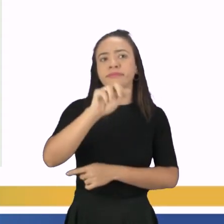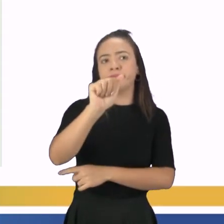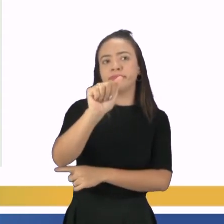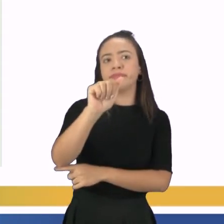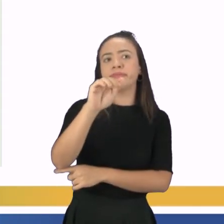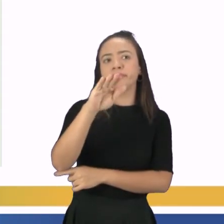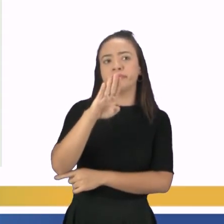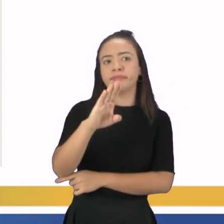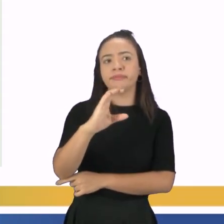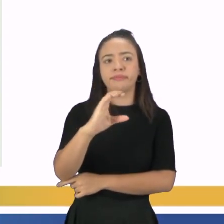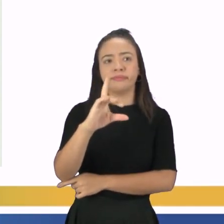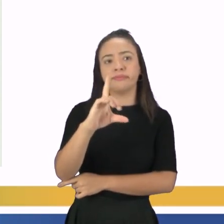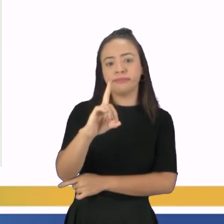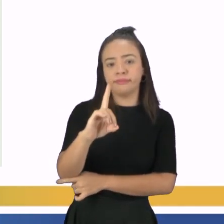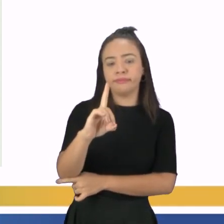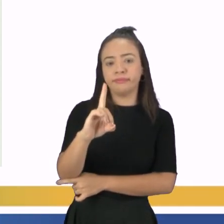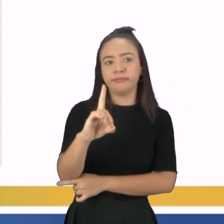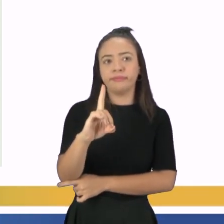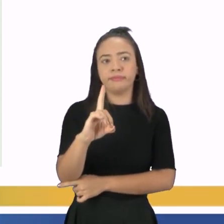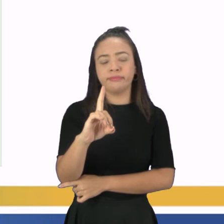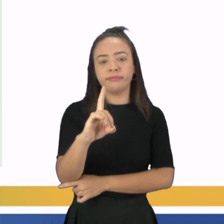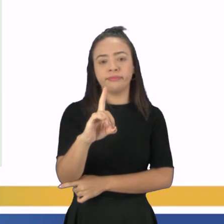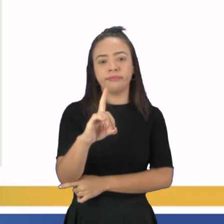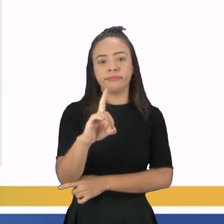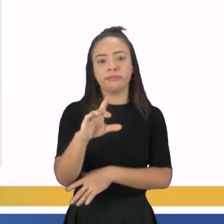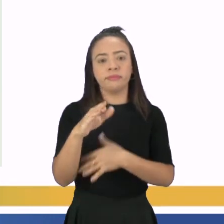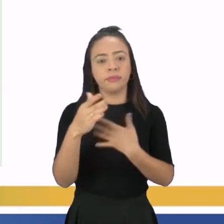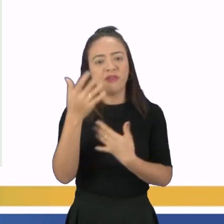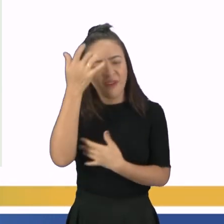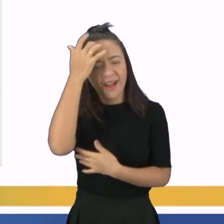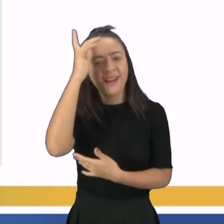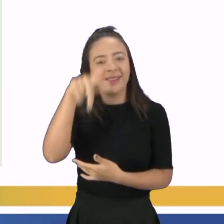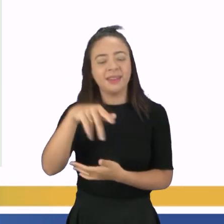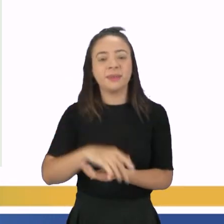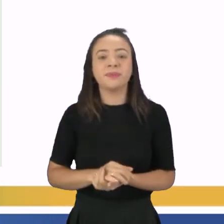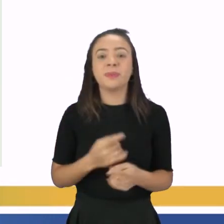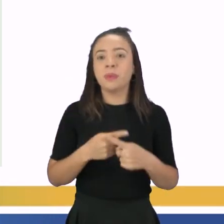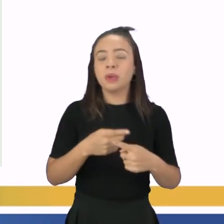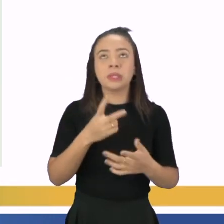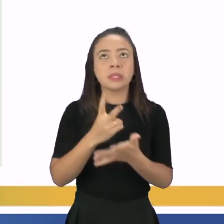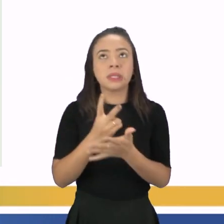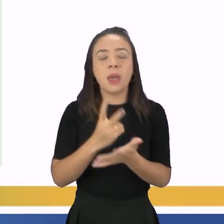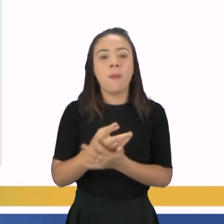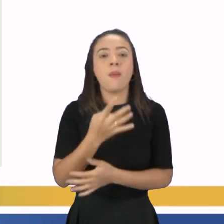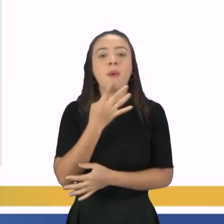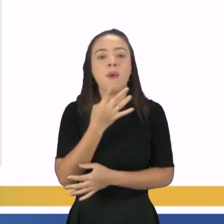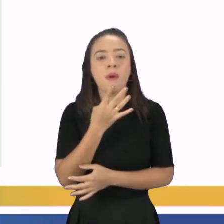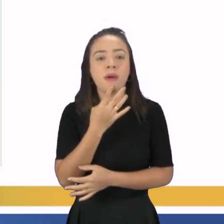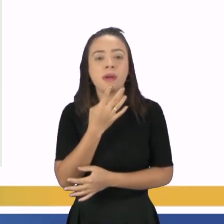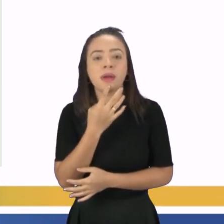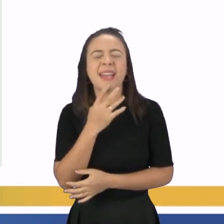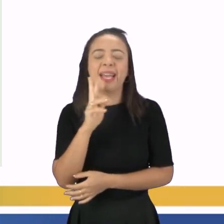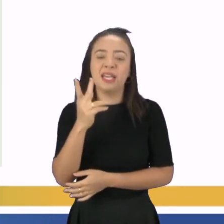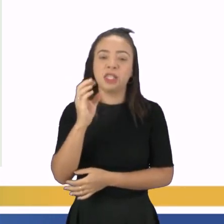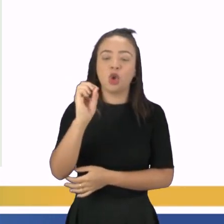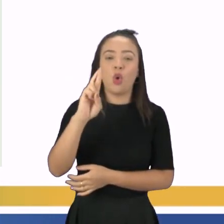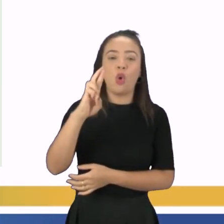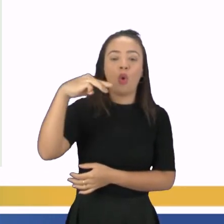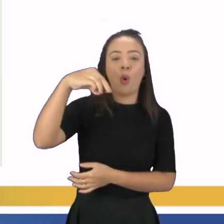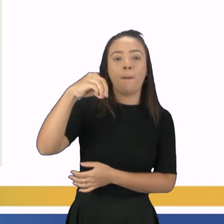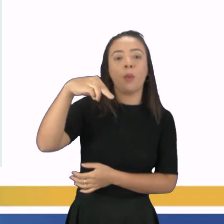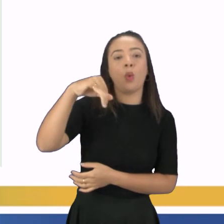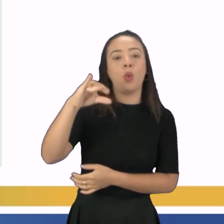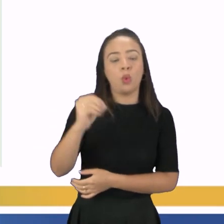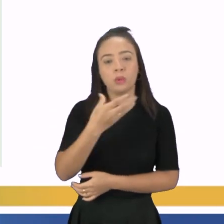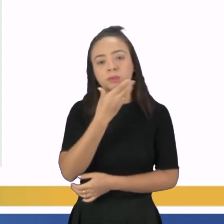FSH, insulina, progesterona e testosterona Essa é até fácil Porque a gente ouve muito falar desse hormônio masculino Que é produzido lá nos